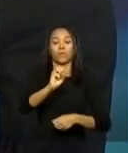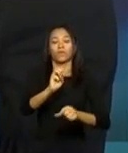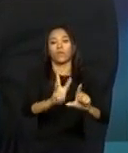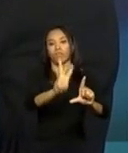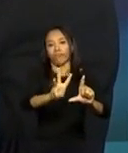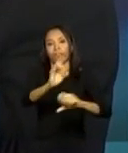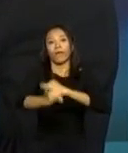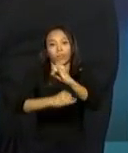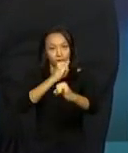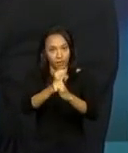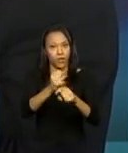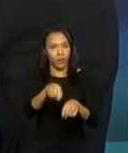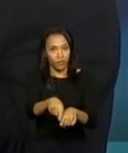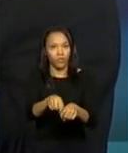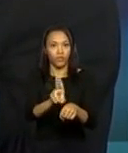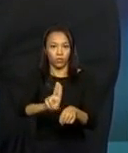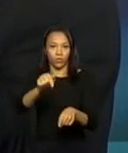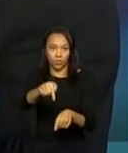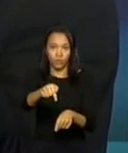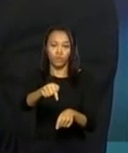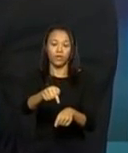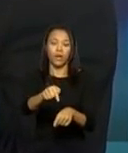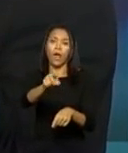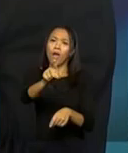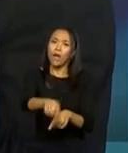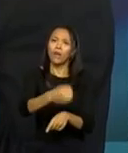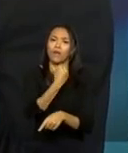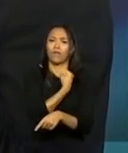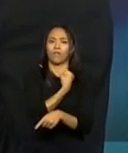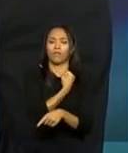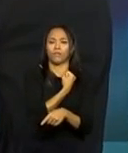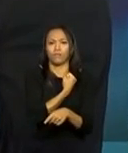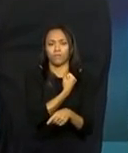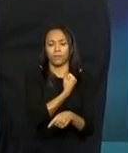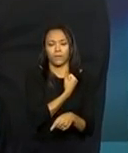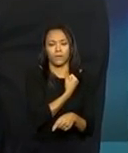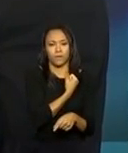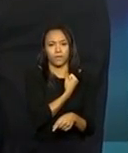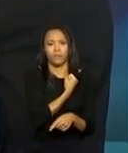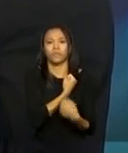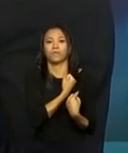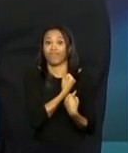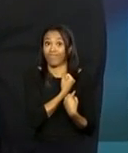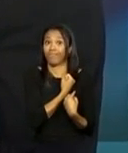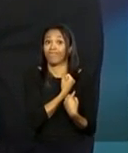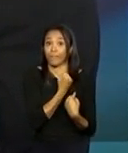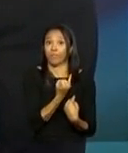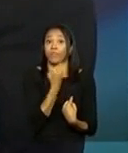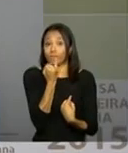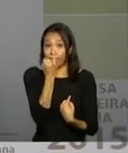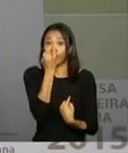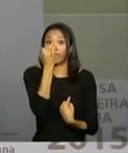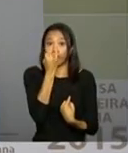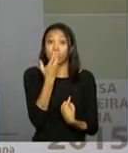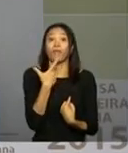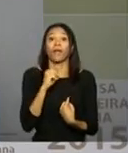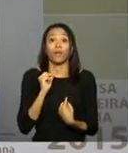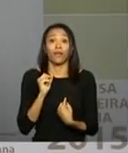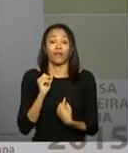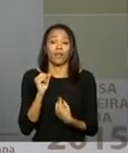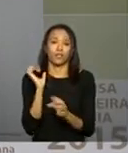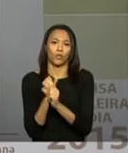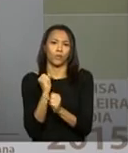apenas a internet quando está utilizando isso, isso é um número importante para quem faz o cálculo de